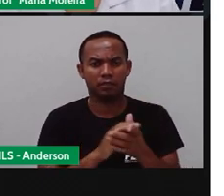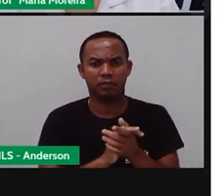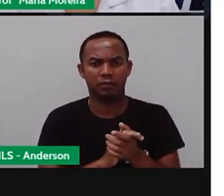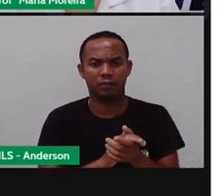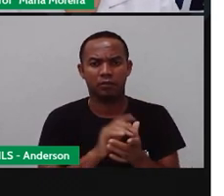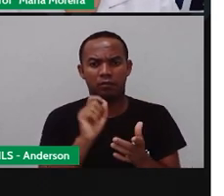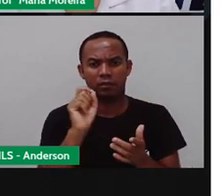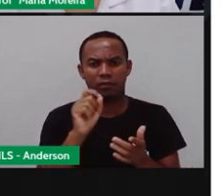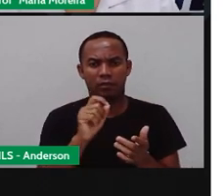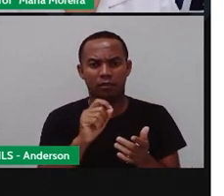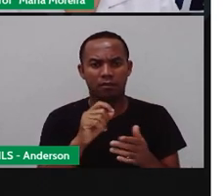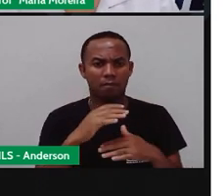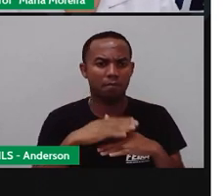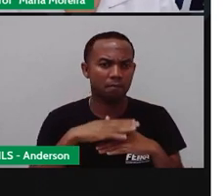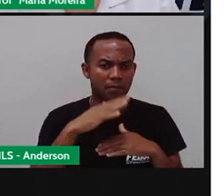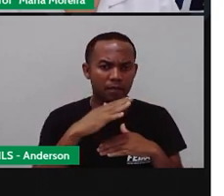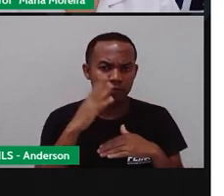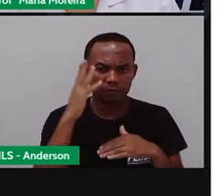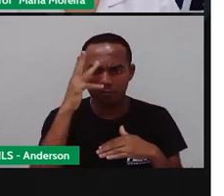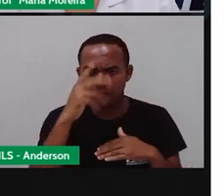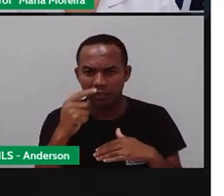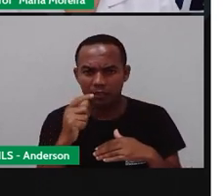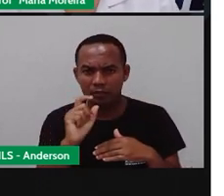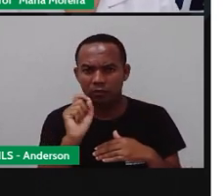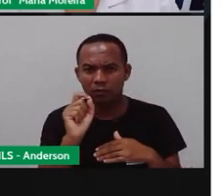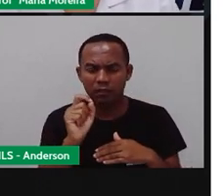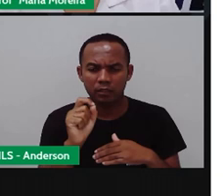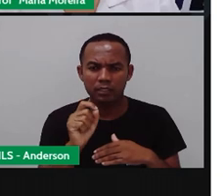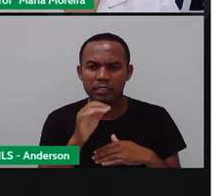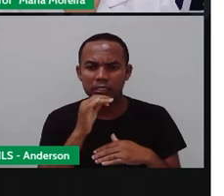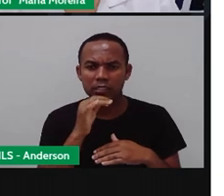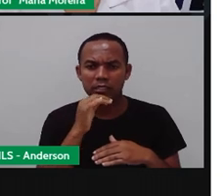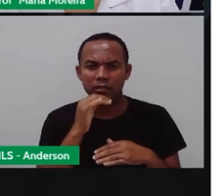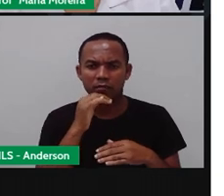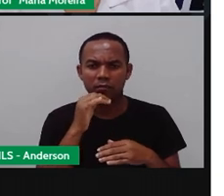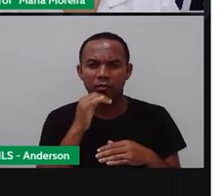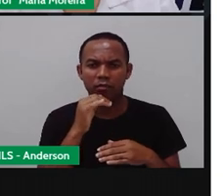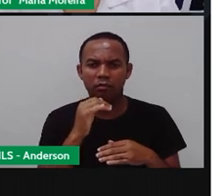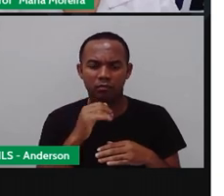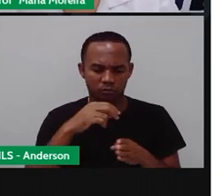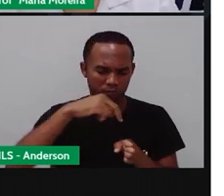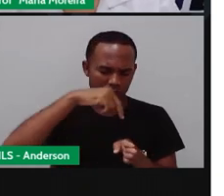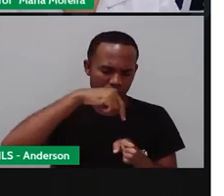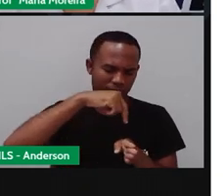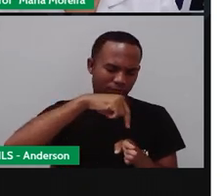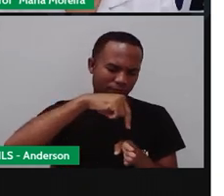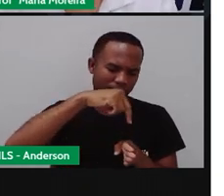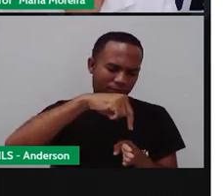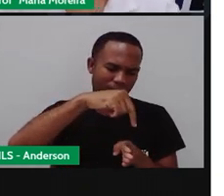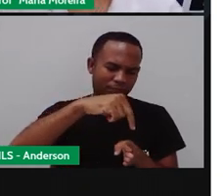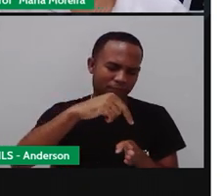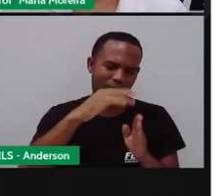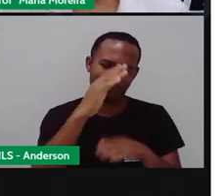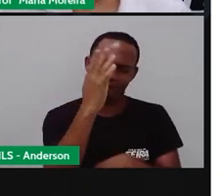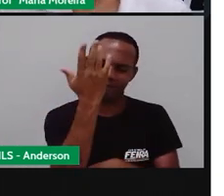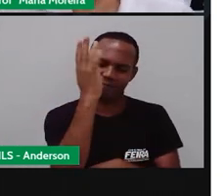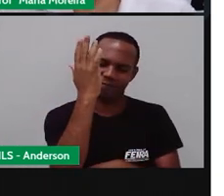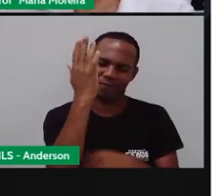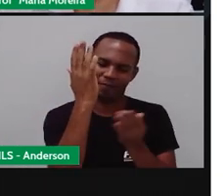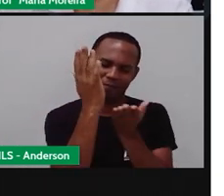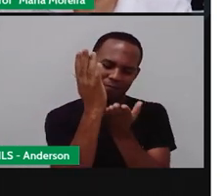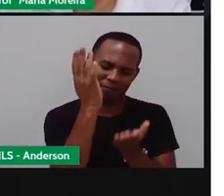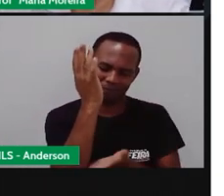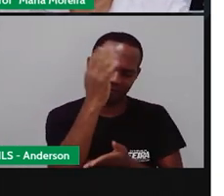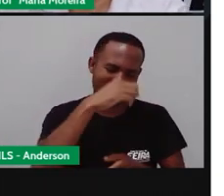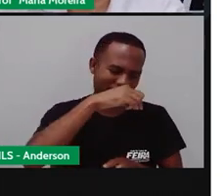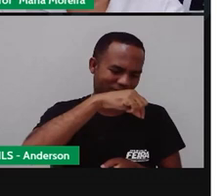Dar mais charme A sua vila Coloque pequenas cercas Feitas com palito De picolé E aí, nesse caso aqui De